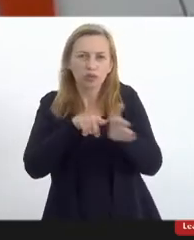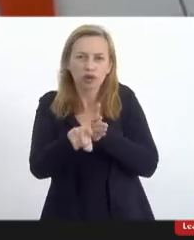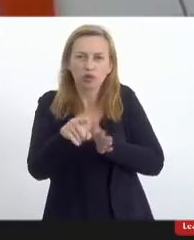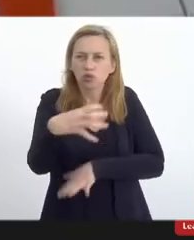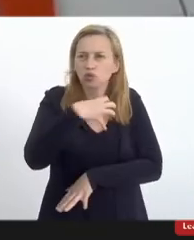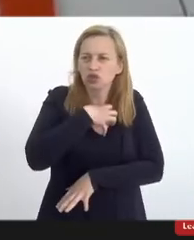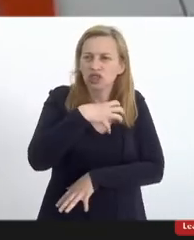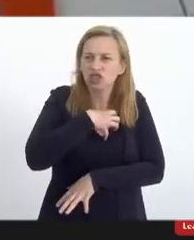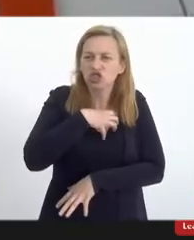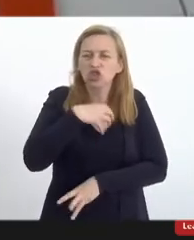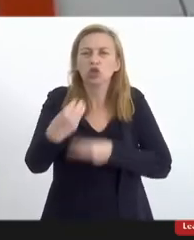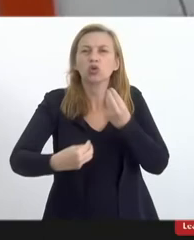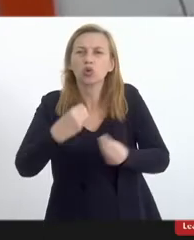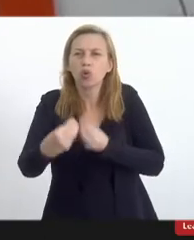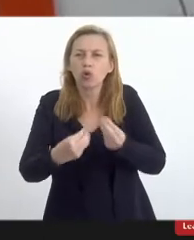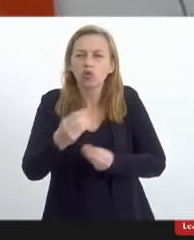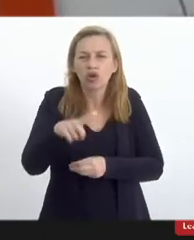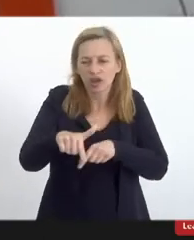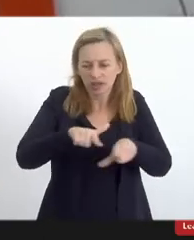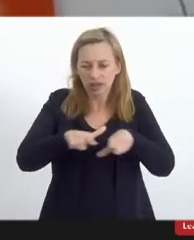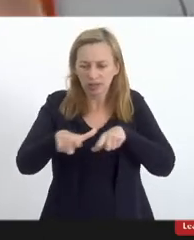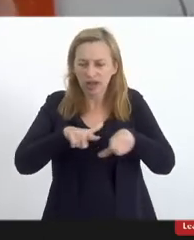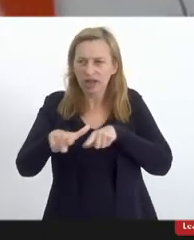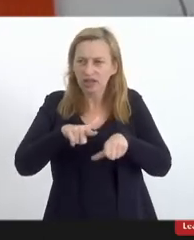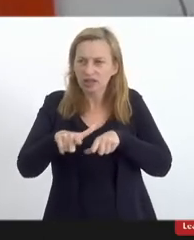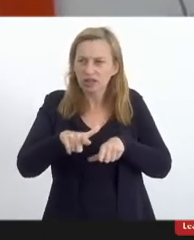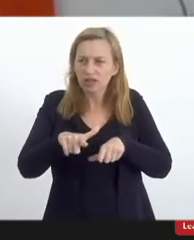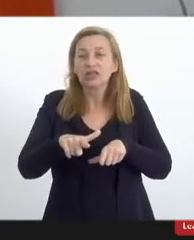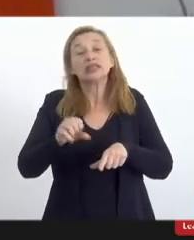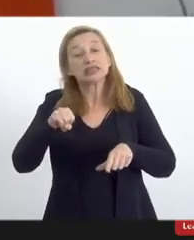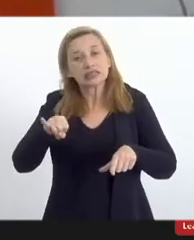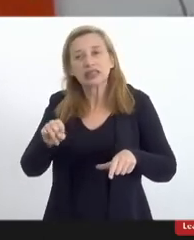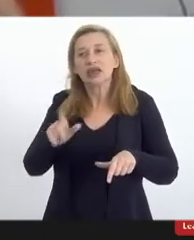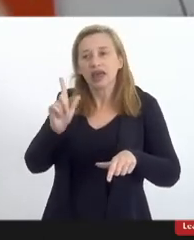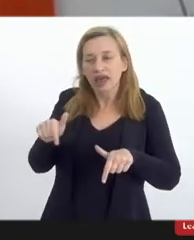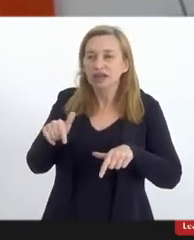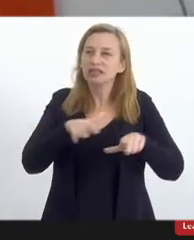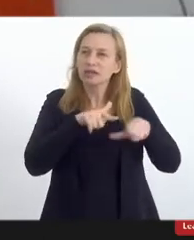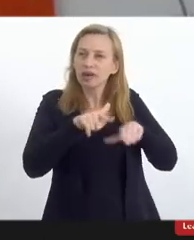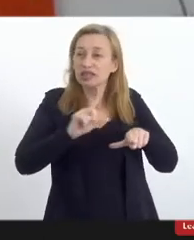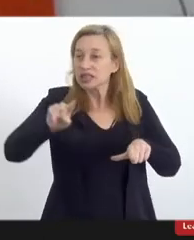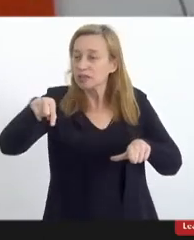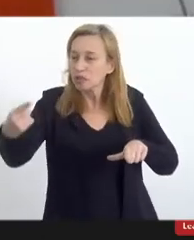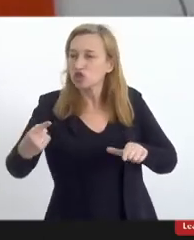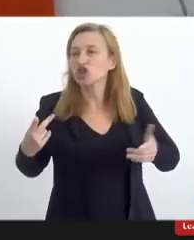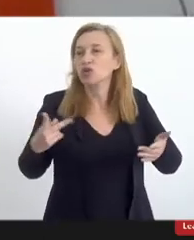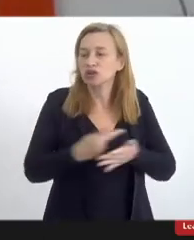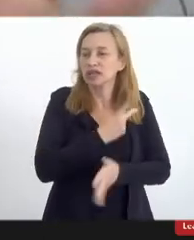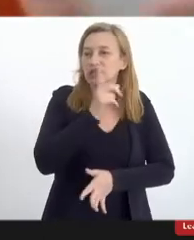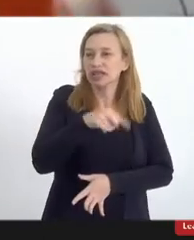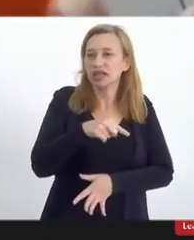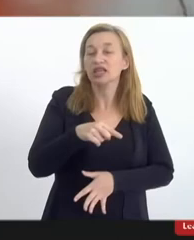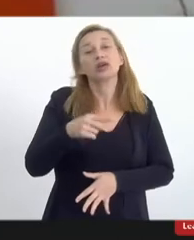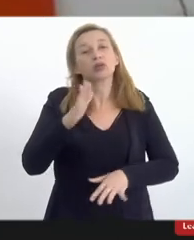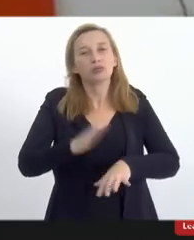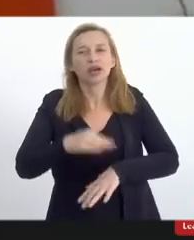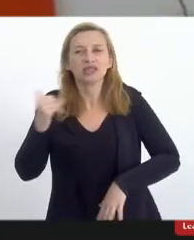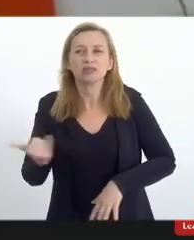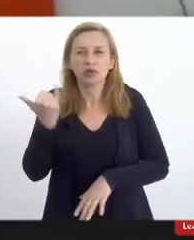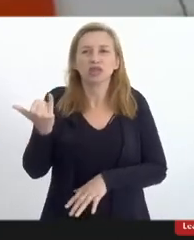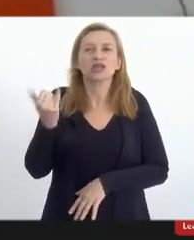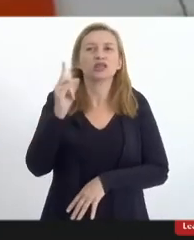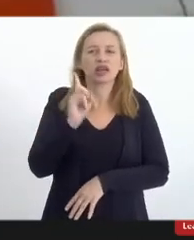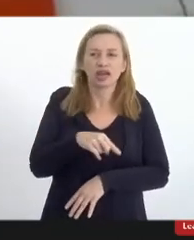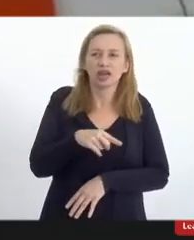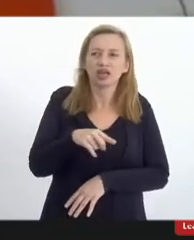sentido de que como são trabalhados e até mesmo se são trabalhados depois que eles acontecem né porque é mais importante até